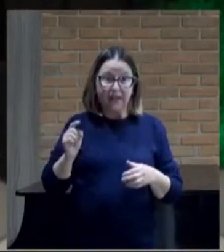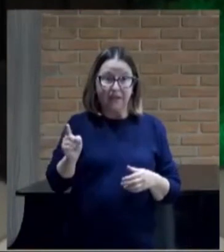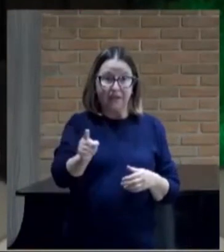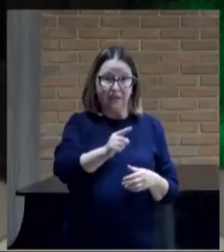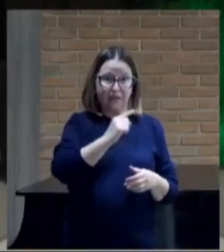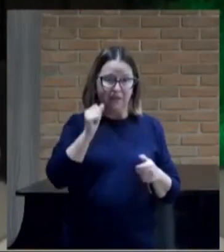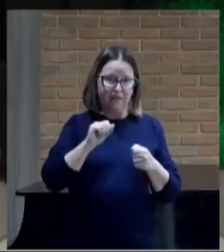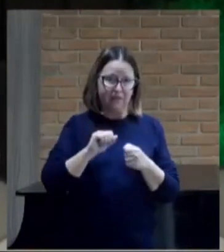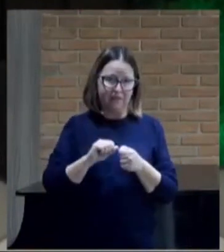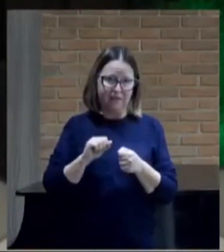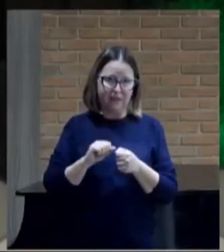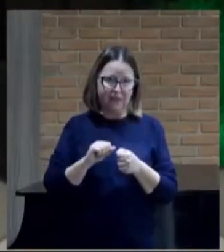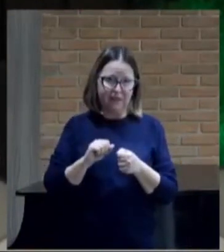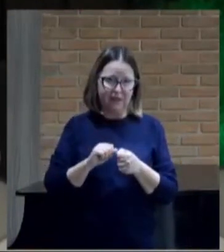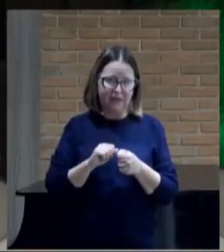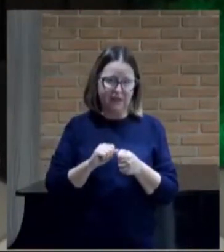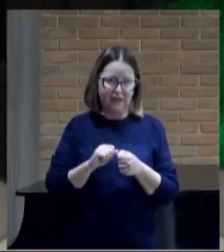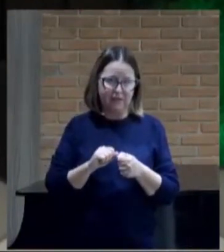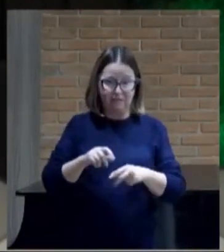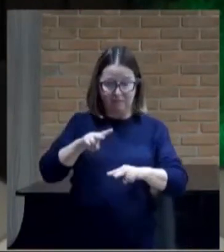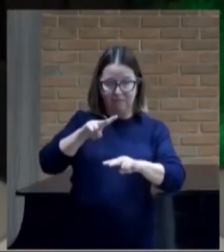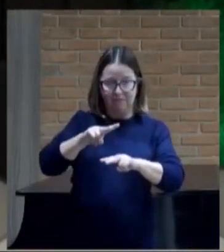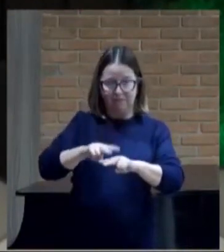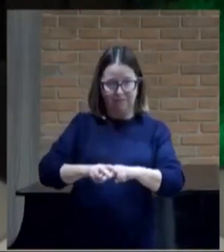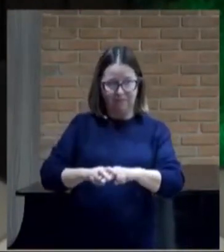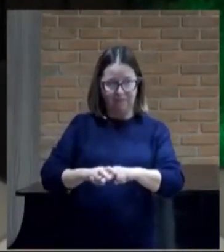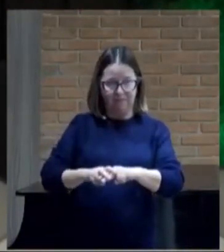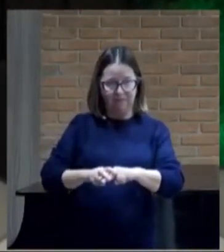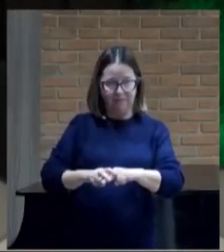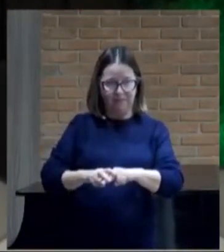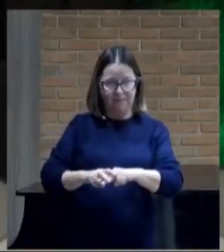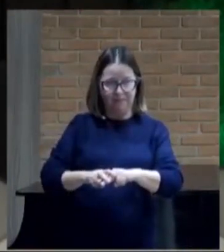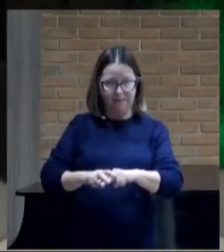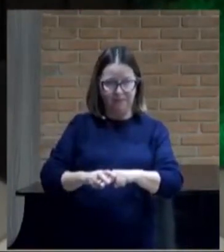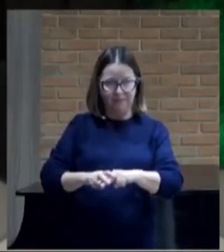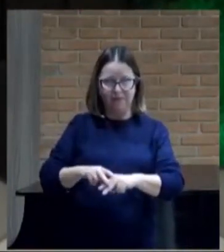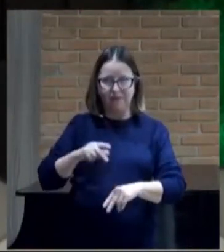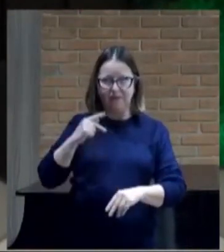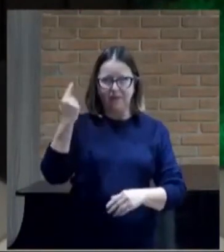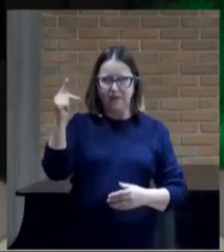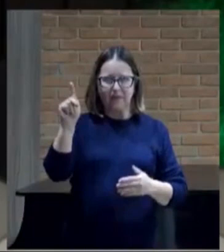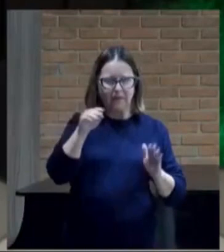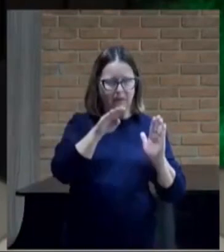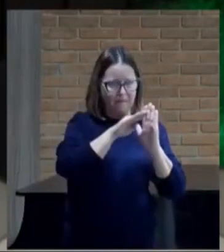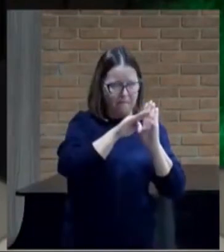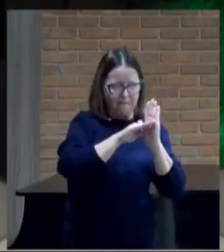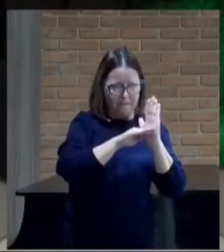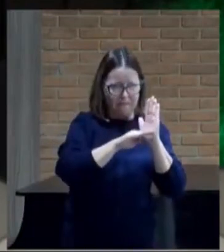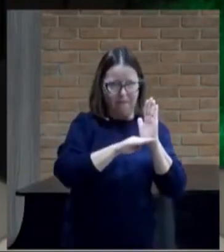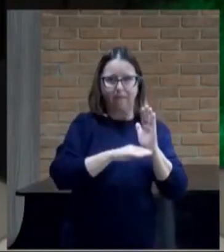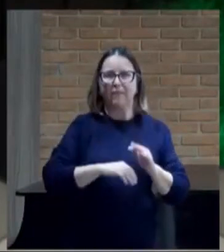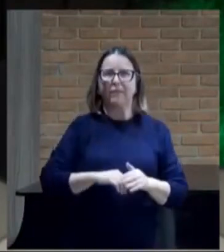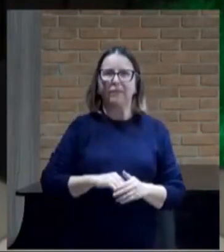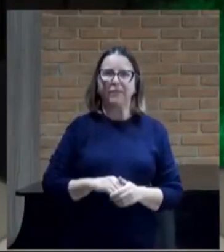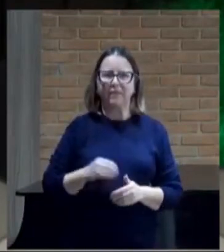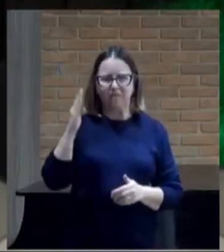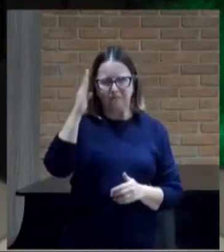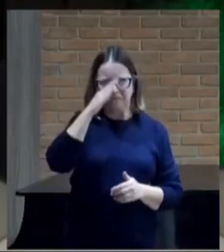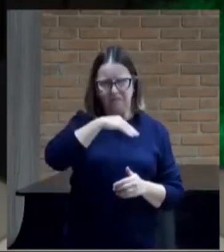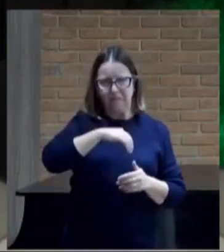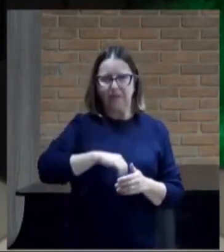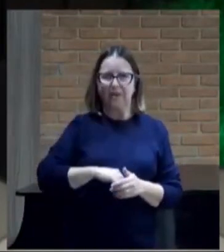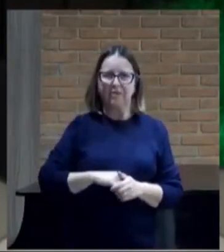reféns dos seus ardis, das